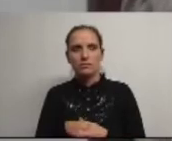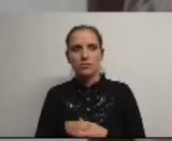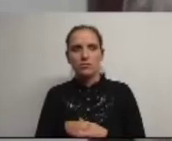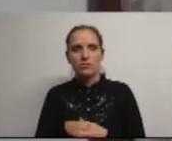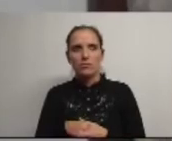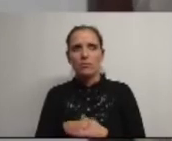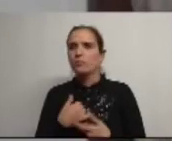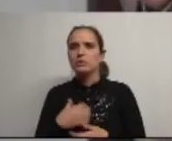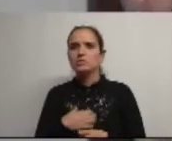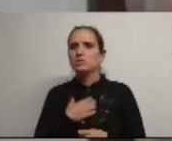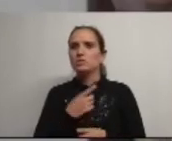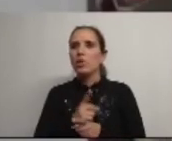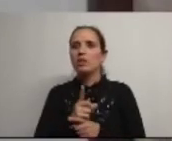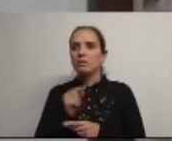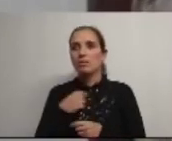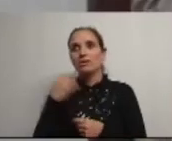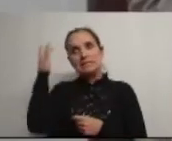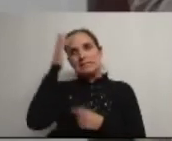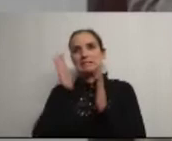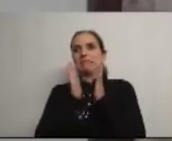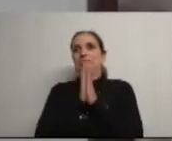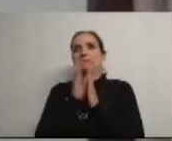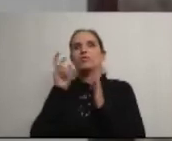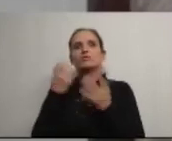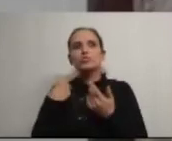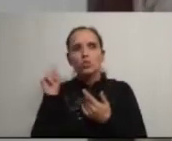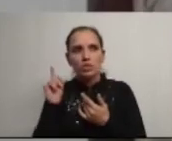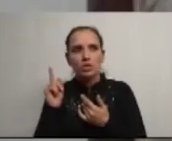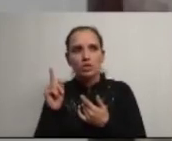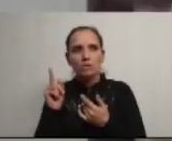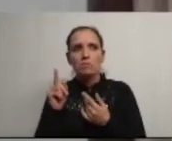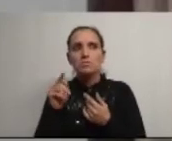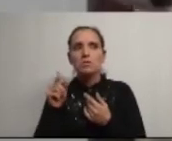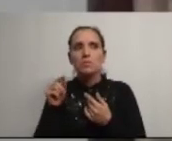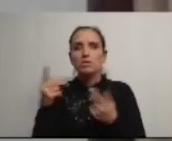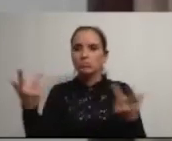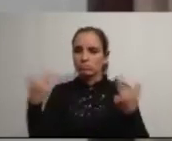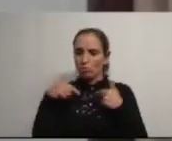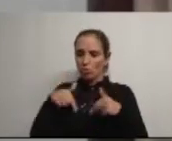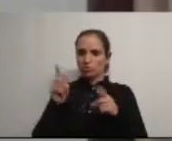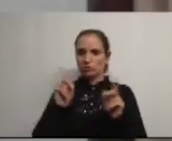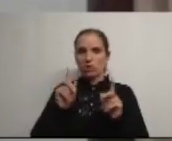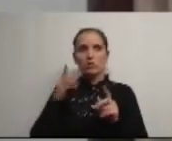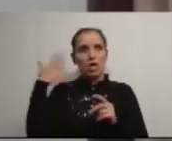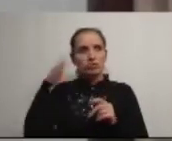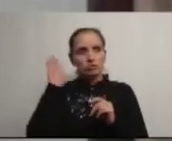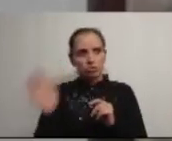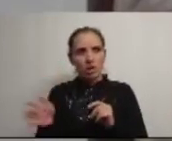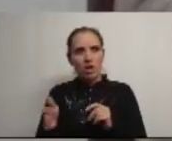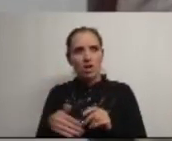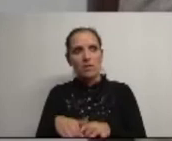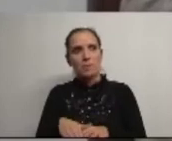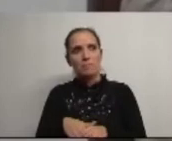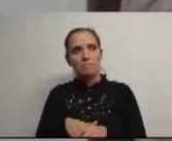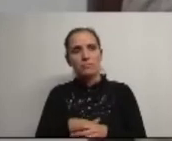não me sinto virgem também e também não tenho sido hoje ofendido já fui já fui noutras alturas